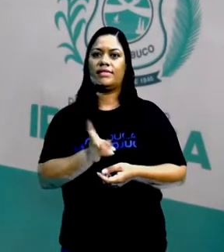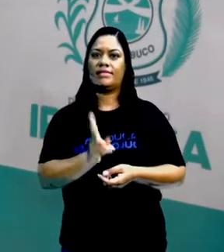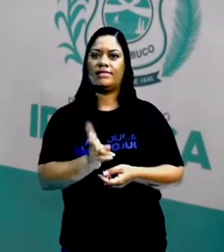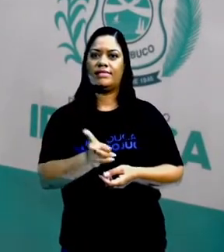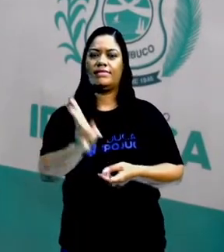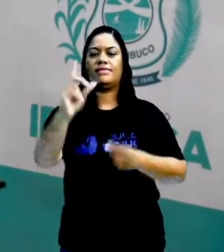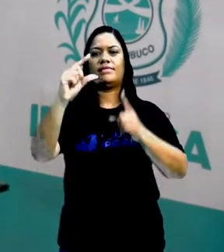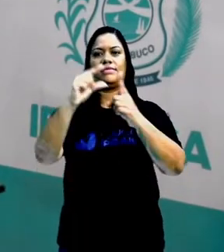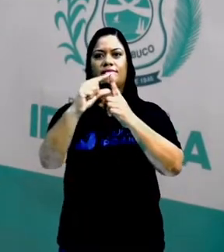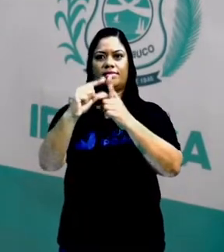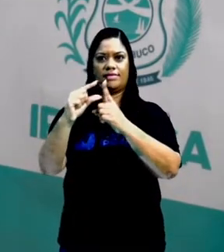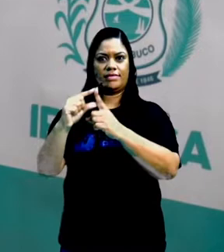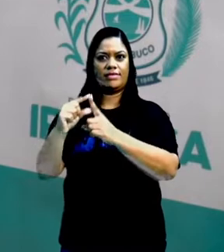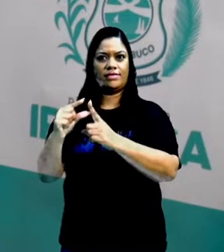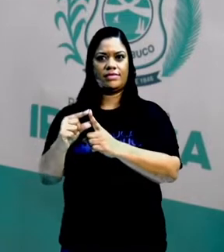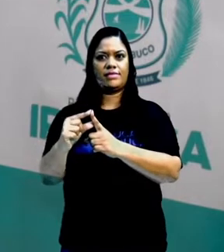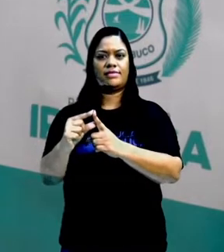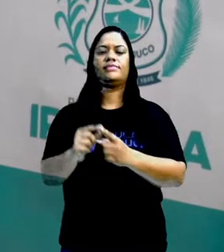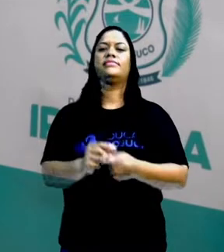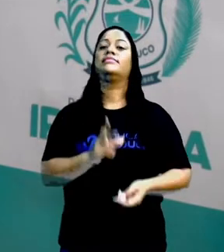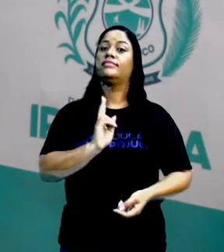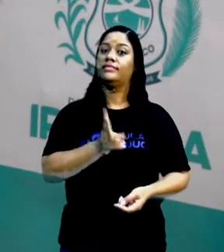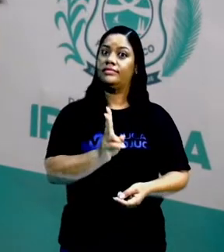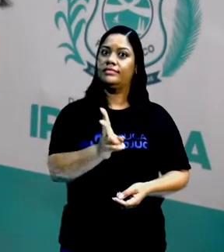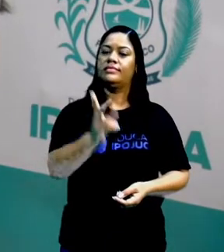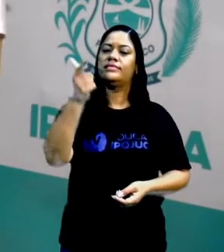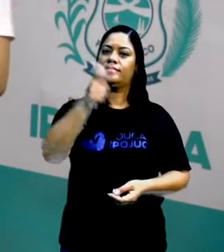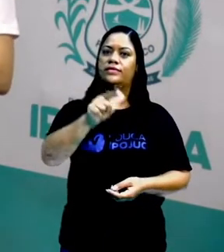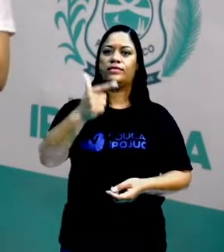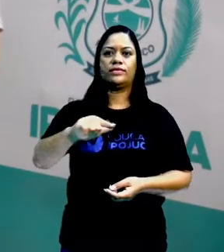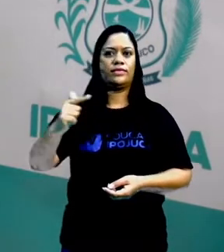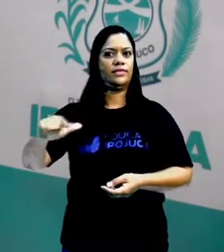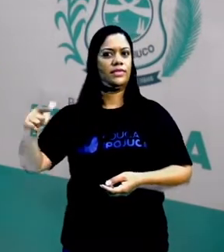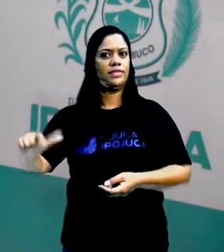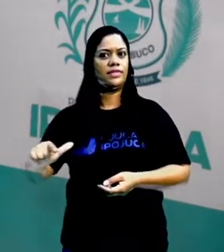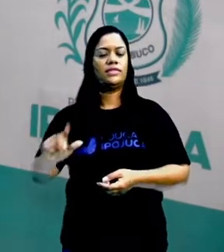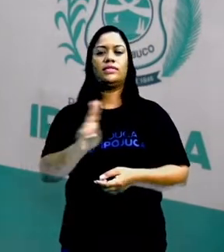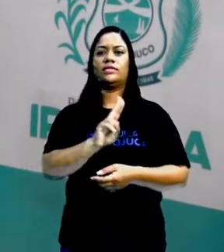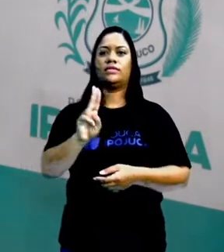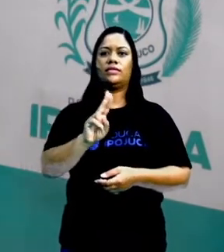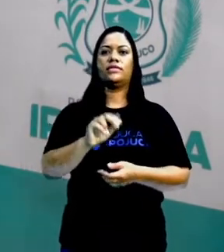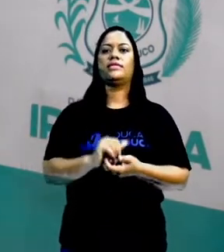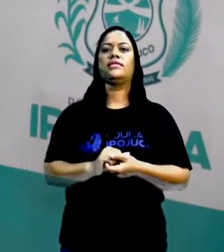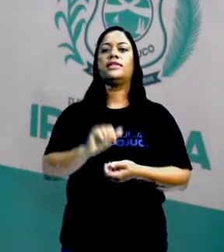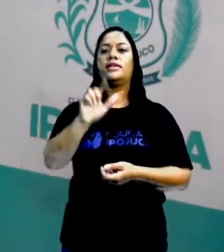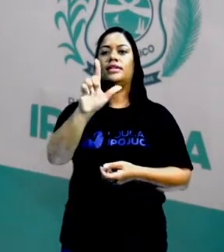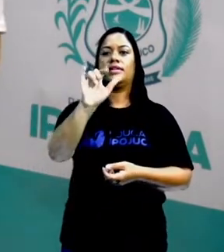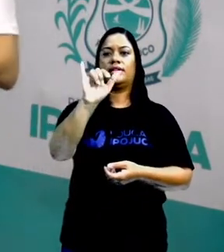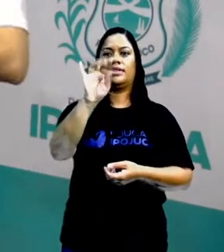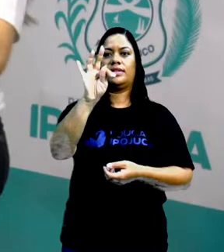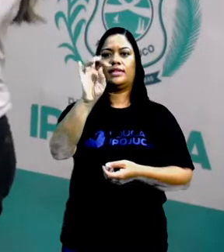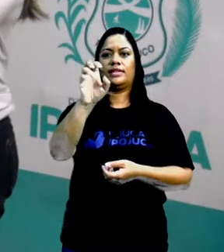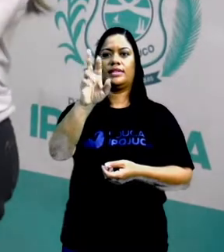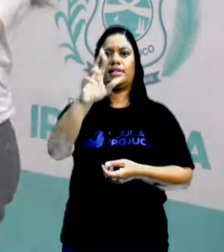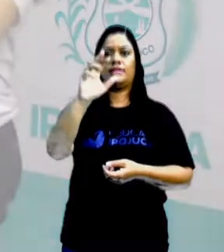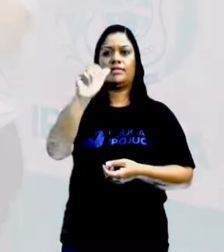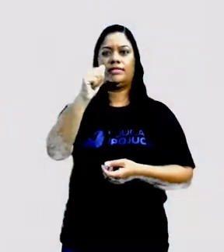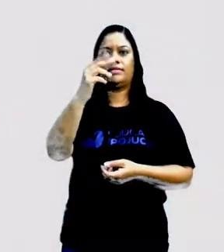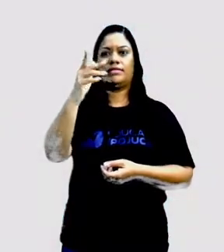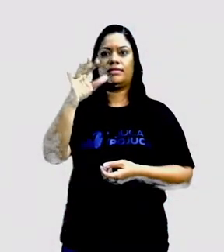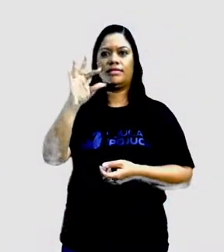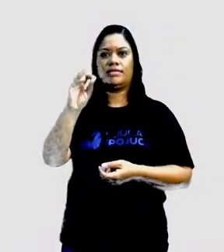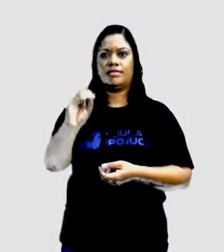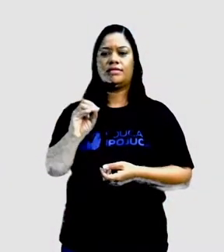repetição de consoantes, certo? Nós chamamos de aliteração. Observa aqui uma coisa.